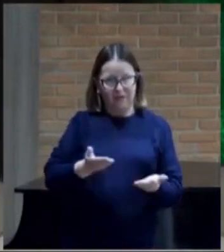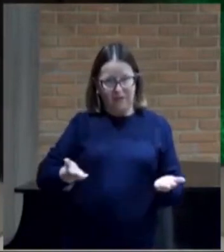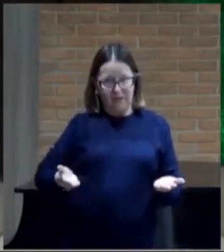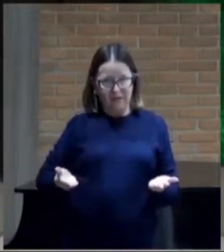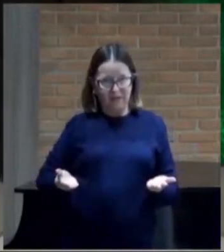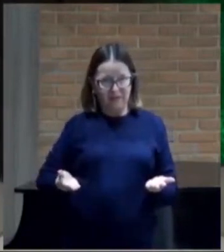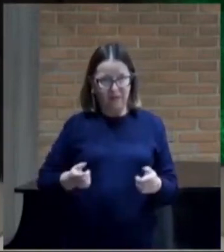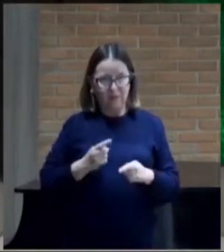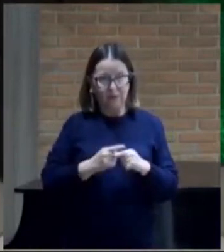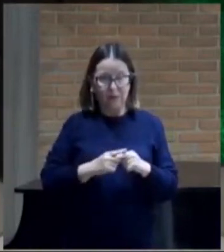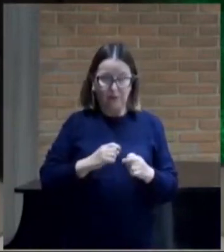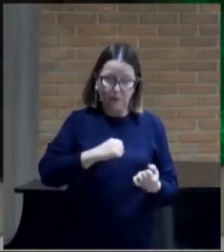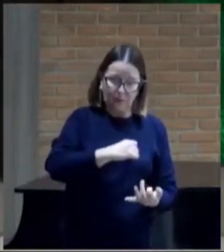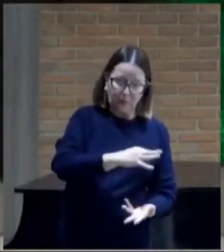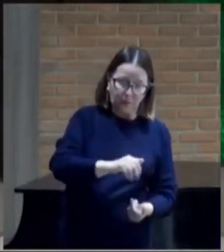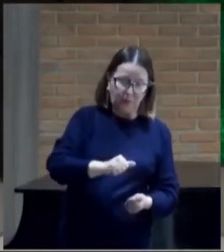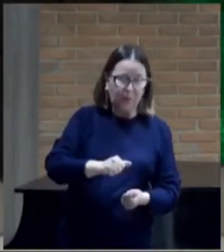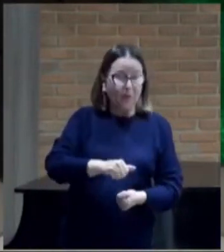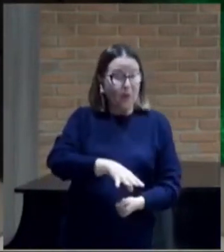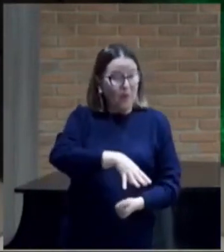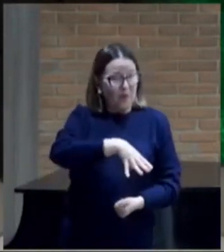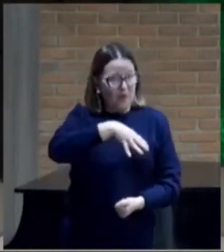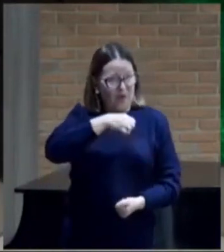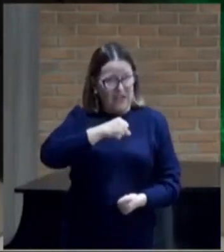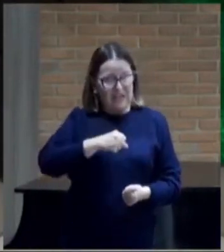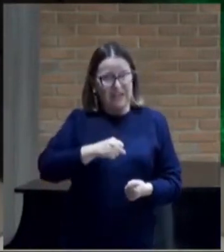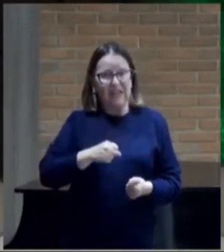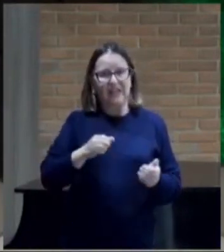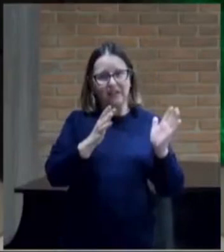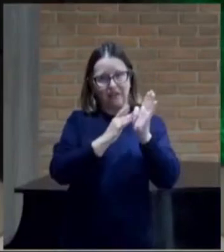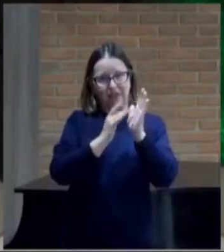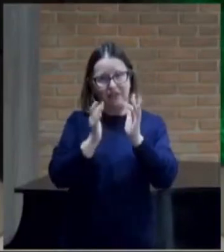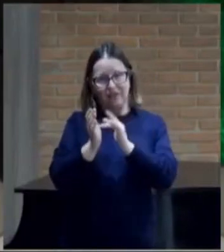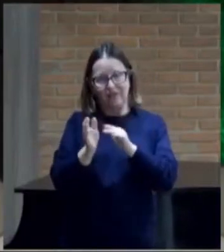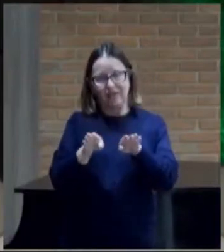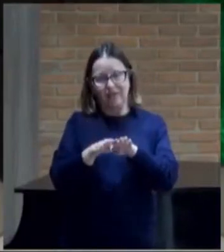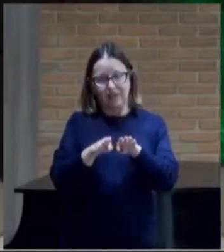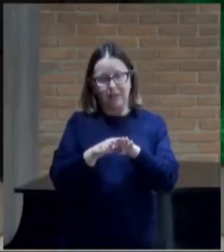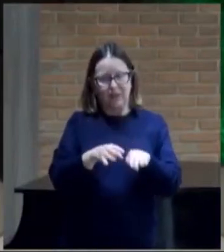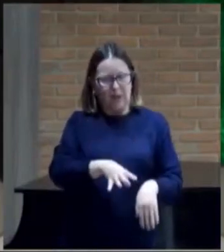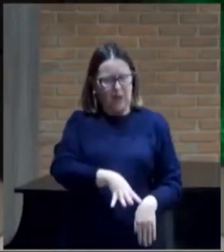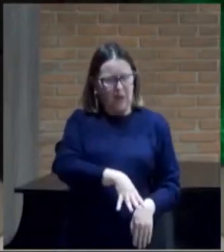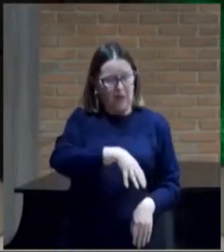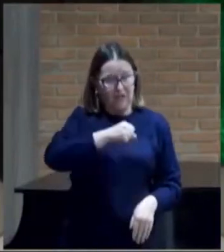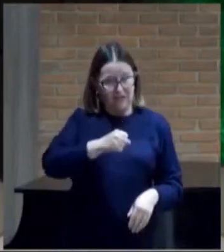Porque o mundo me odeia, ele vai odiar vocês.